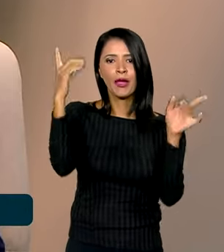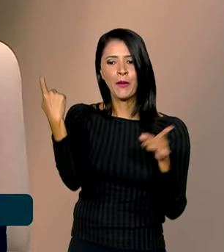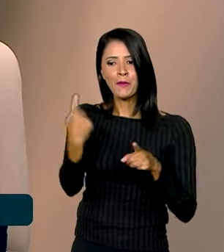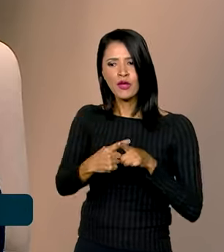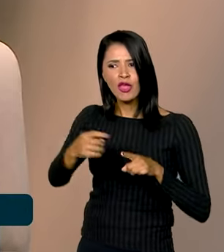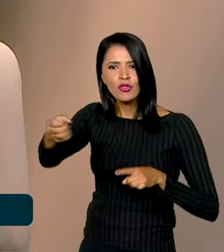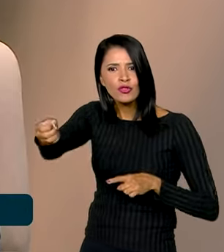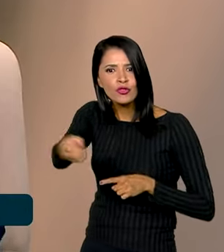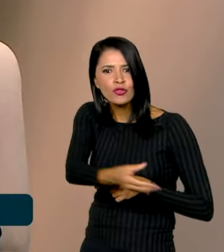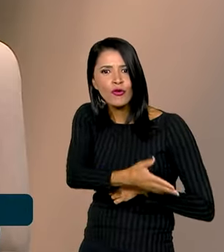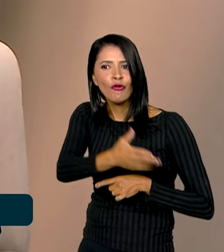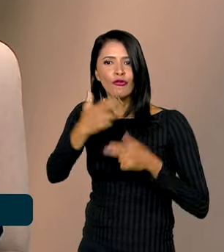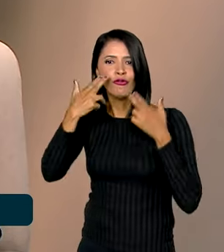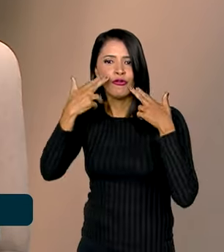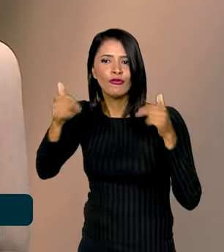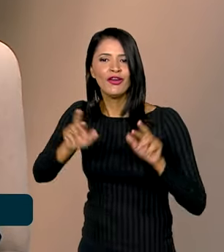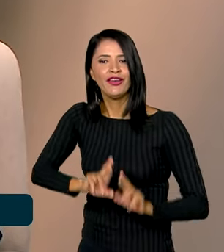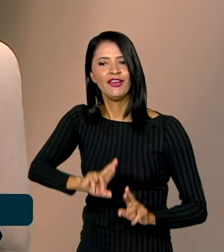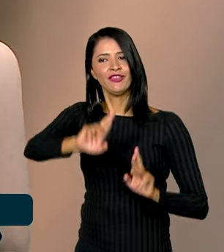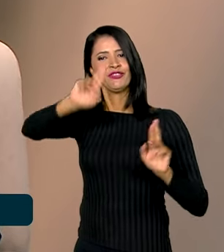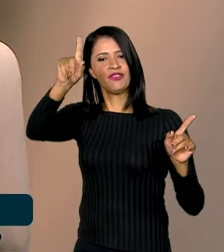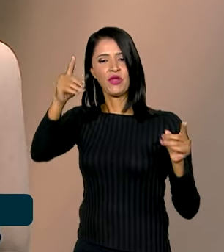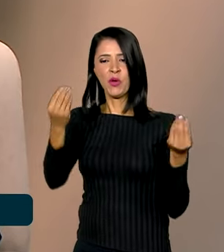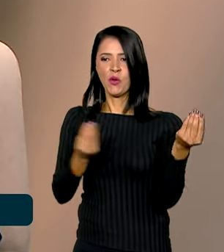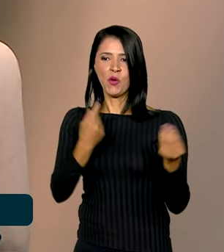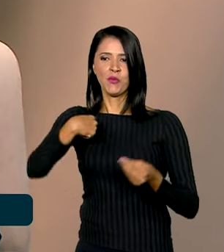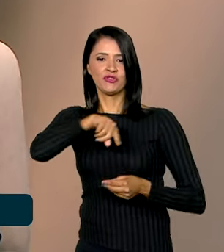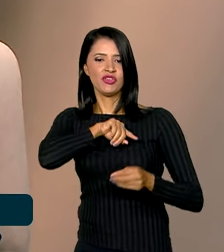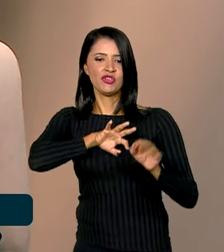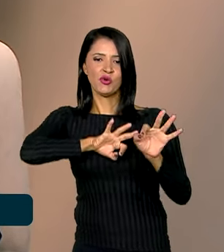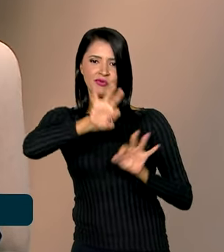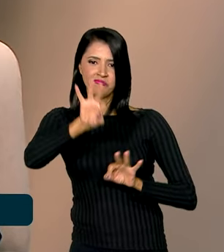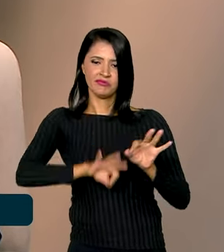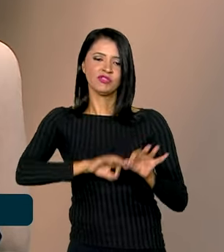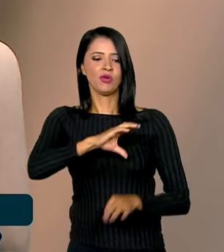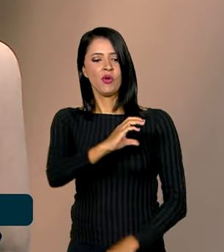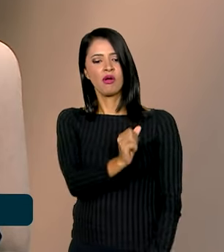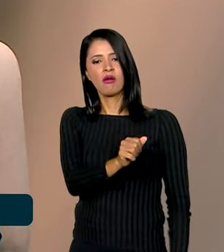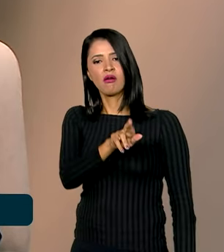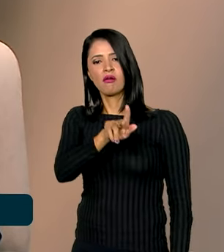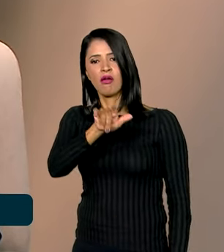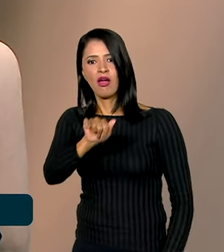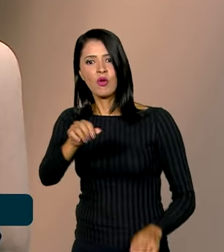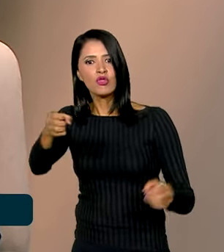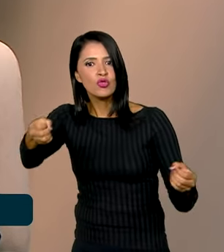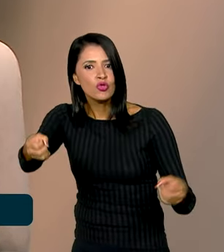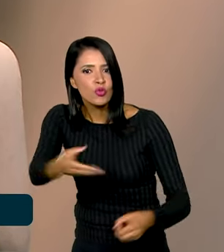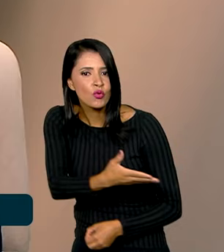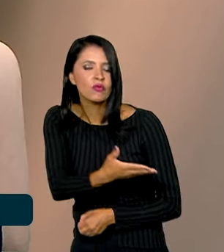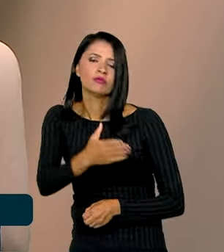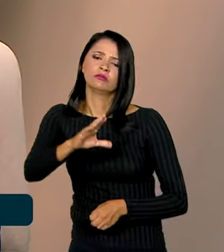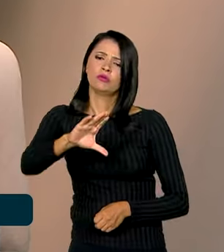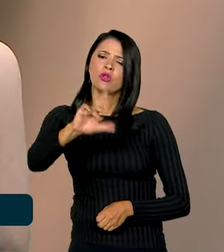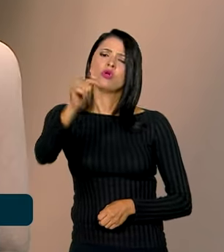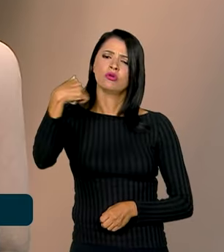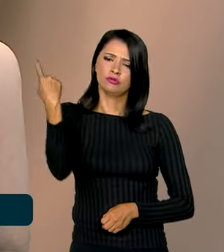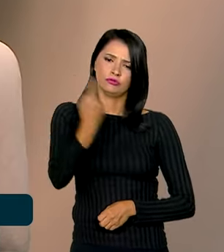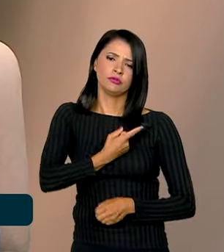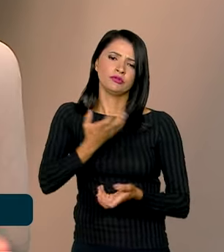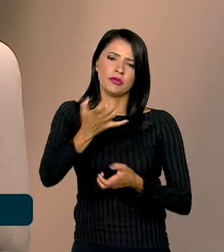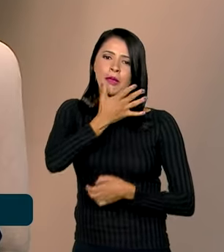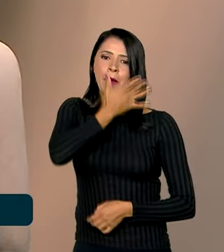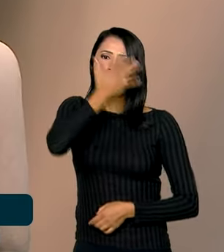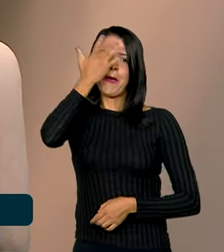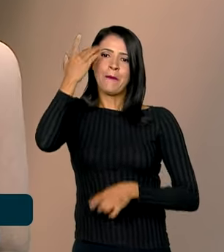concurso significado é uma inovação, a maneira como a dividiu os cargos é uma inovação. E a lógica é que a gente queria ter, que as pessoas